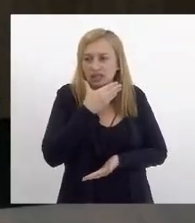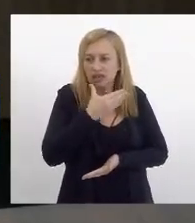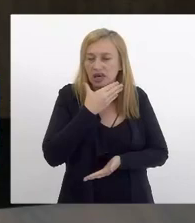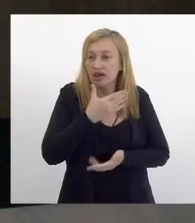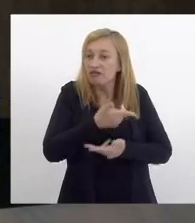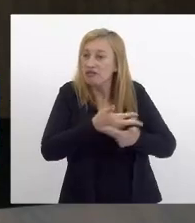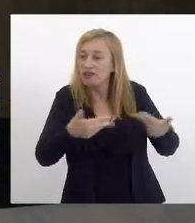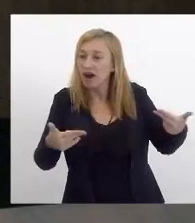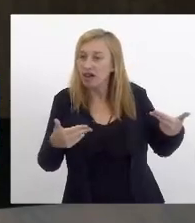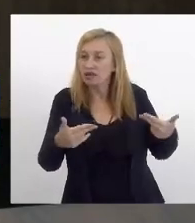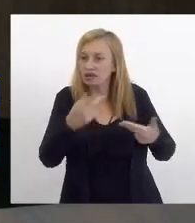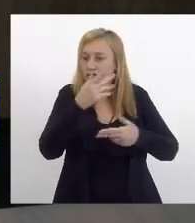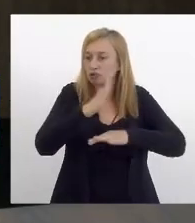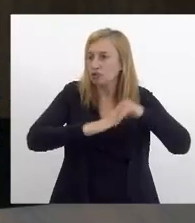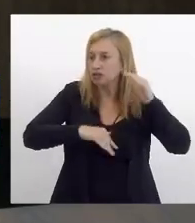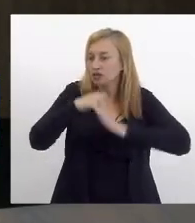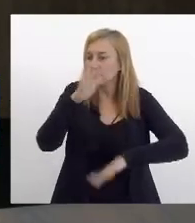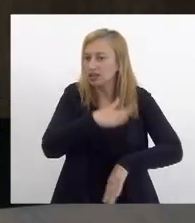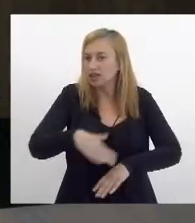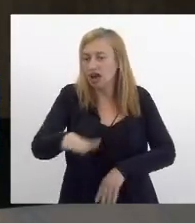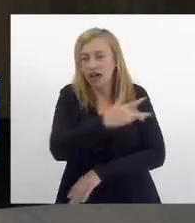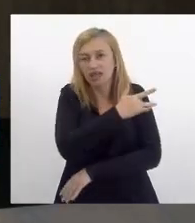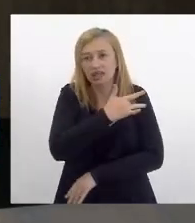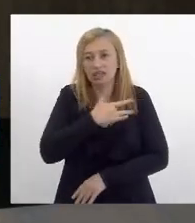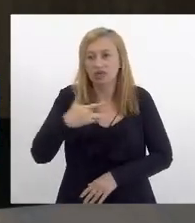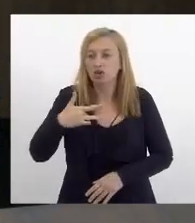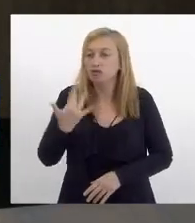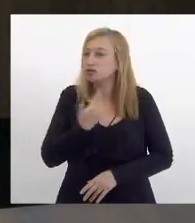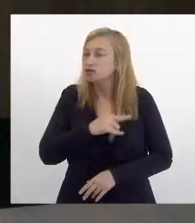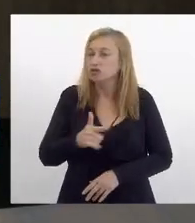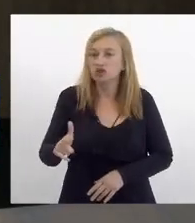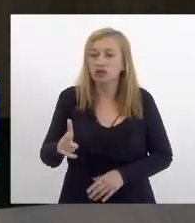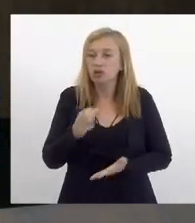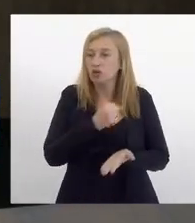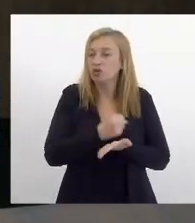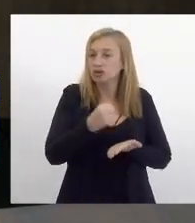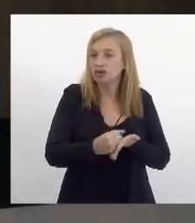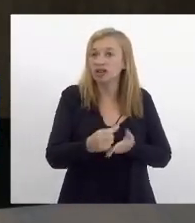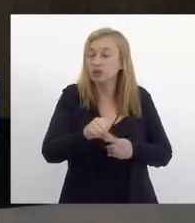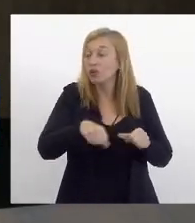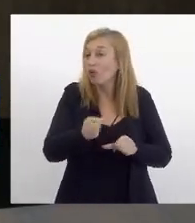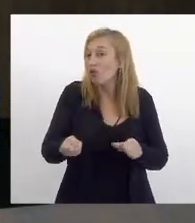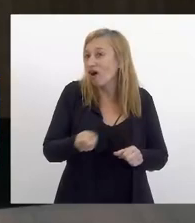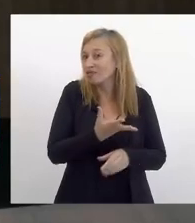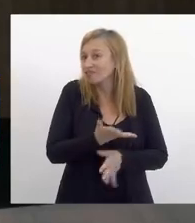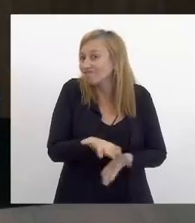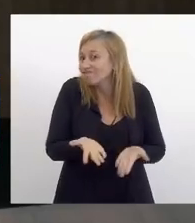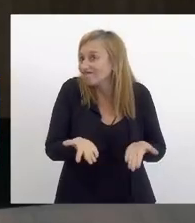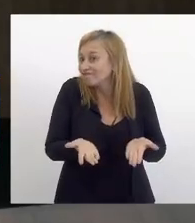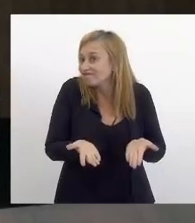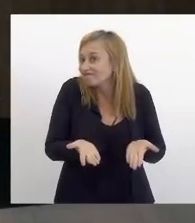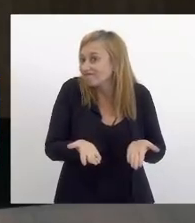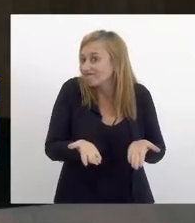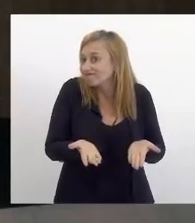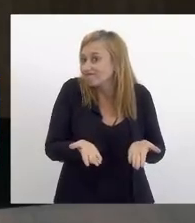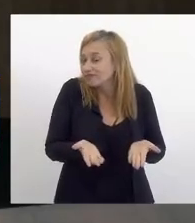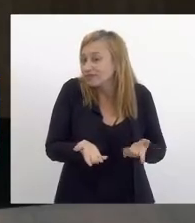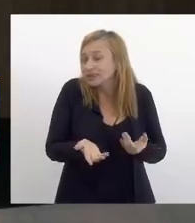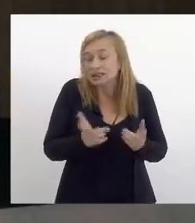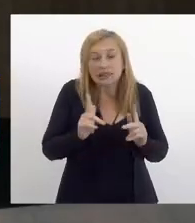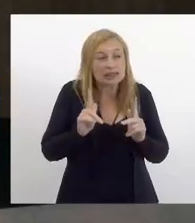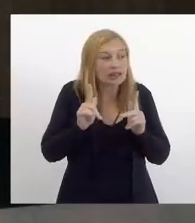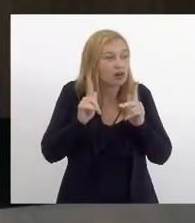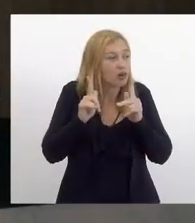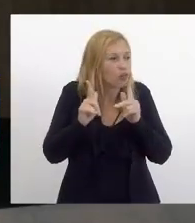trabalhadores da área da saúde porque não tiveram seu contrato renovado a mesmo